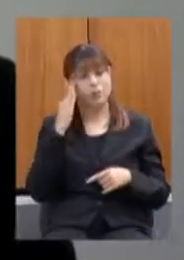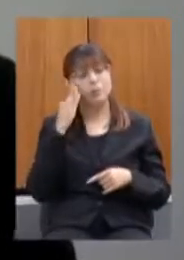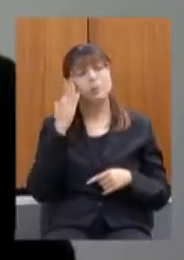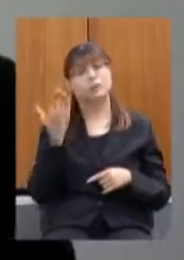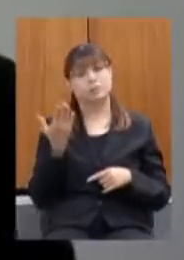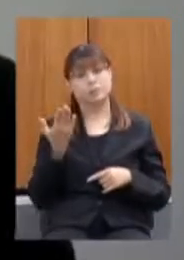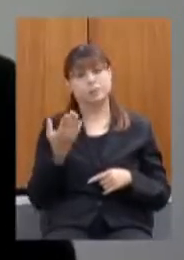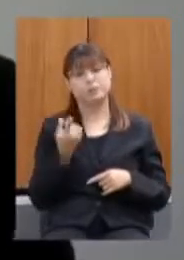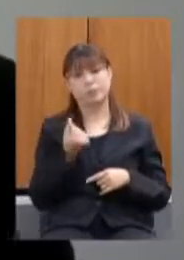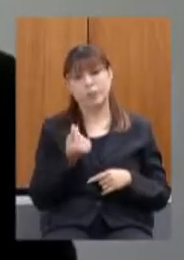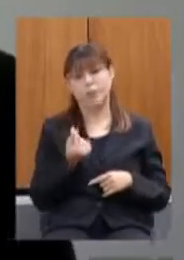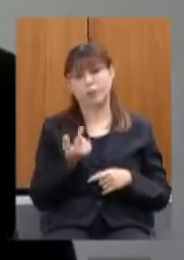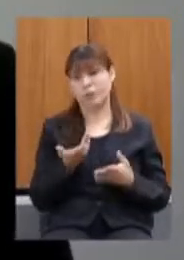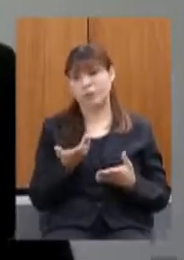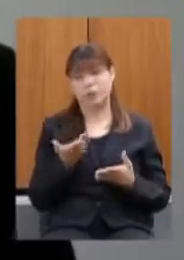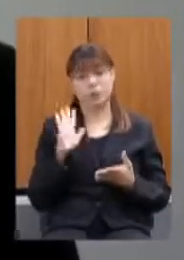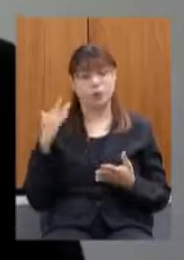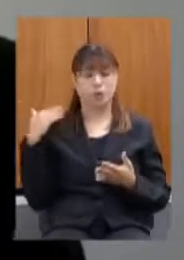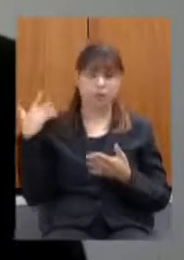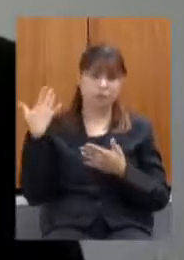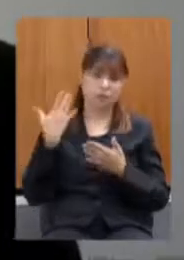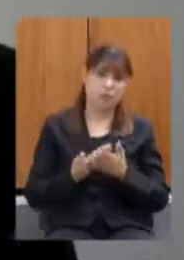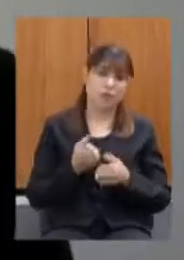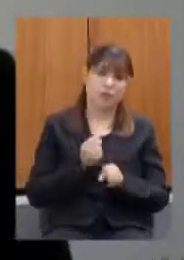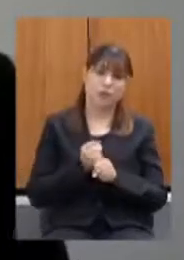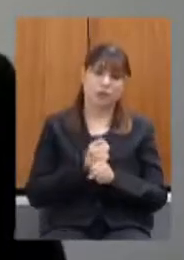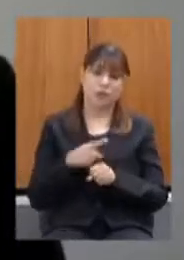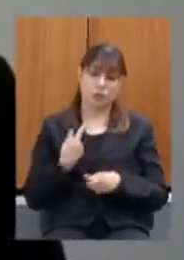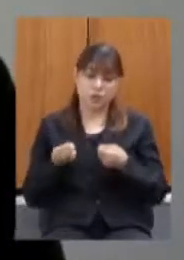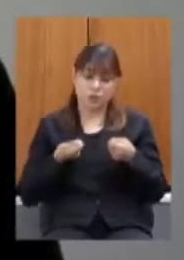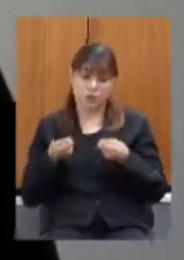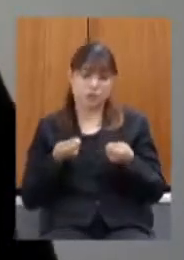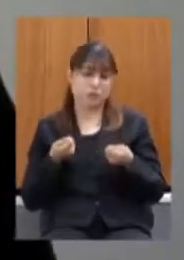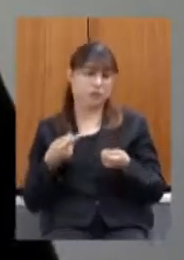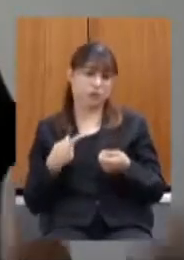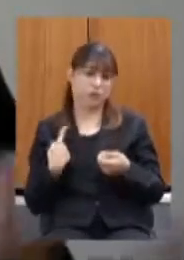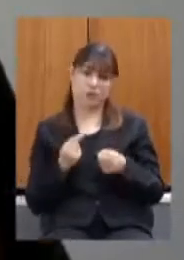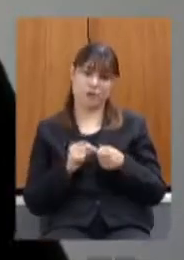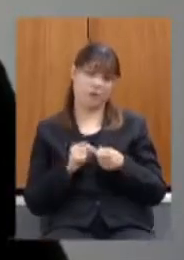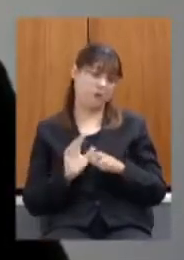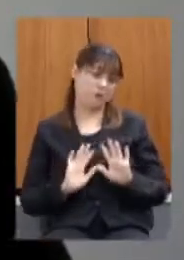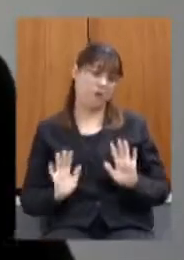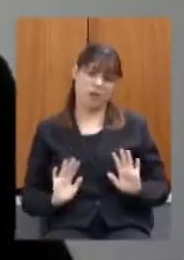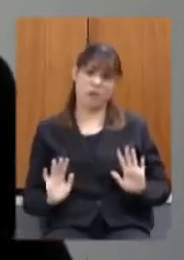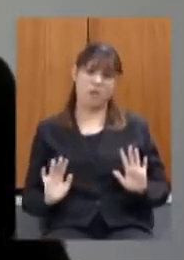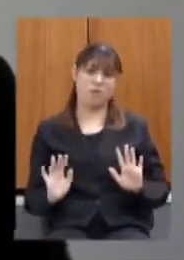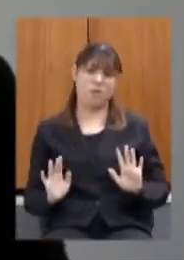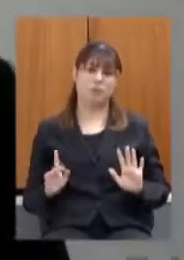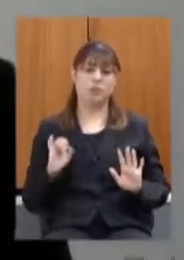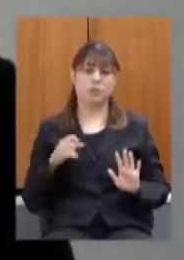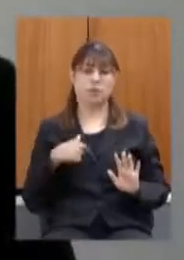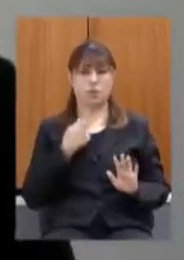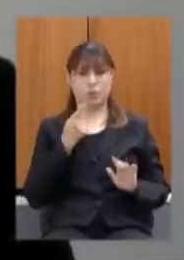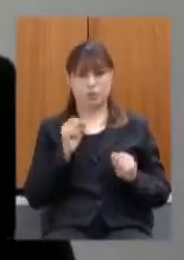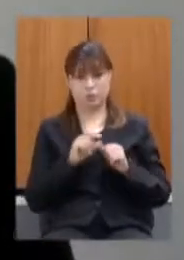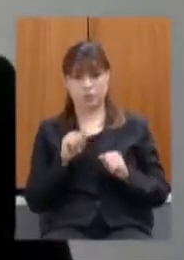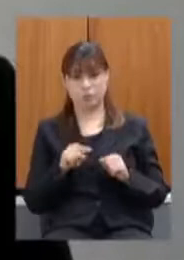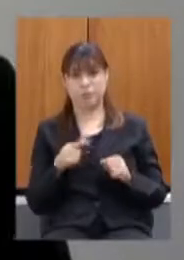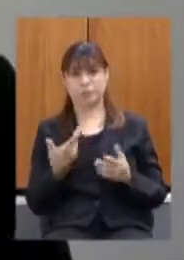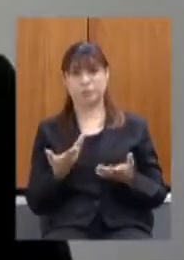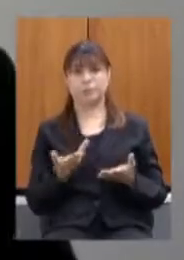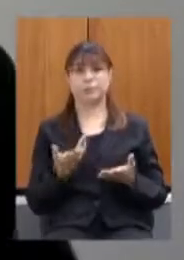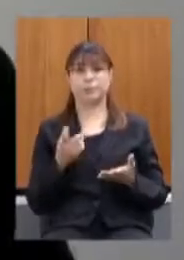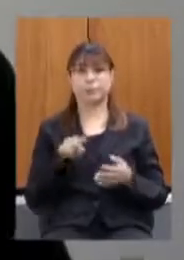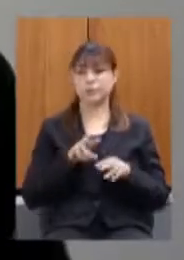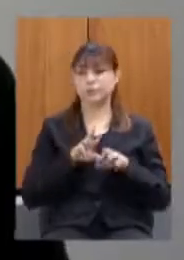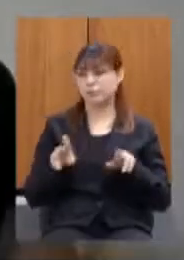o valor sendo praticado a fazenda ela não fez nada então se eu fizer isso ou seja a discricionalidade